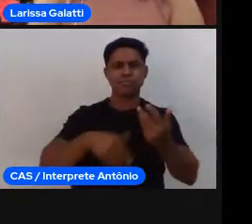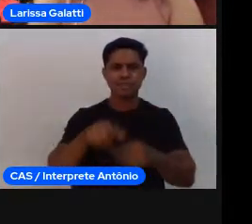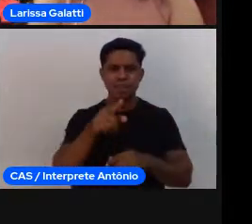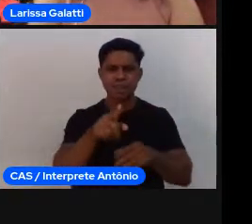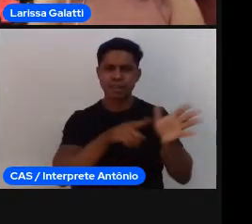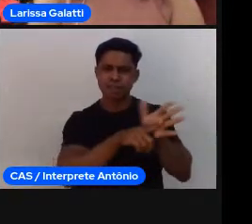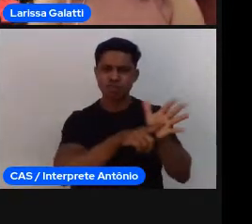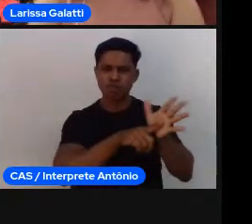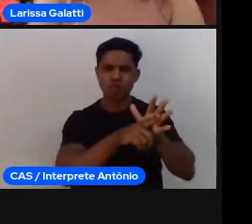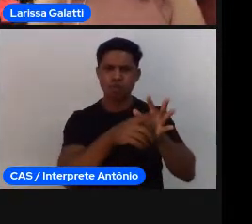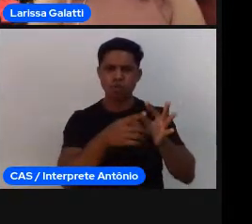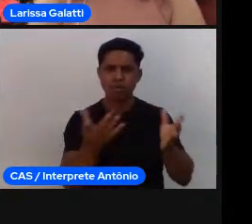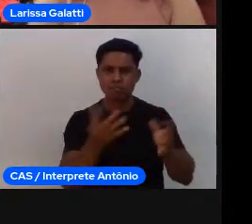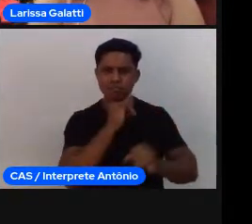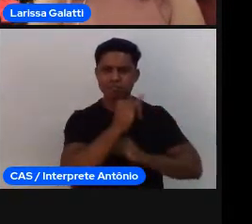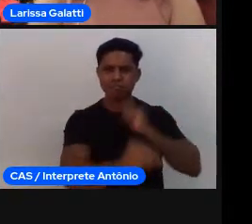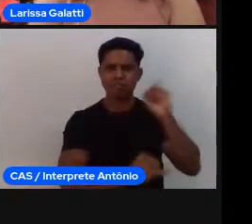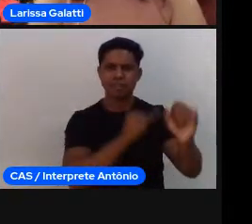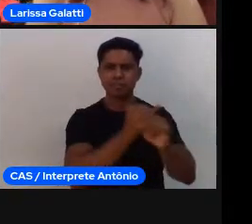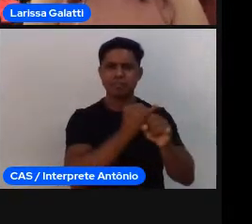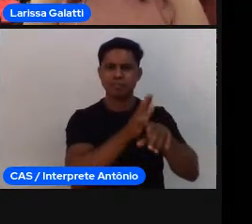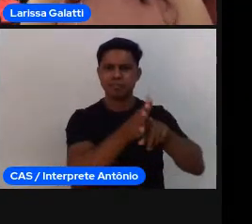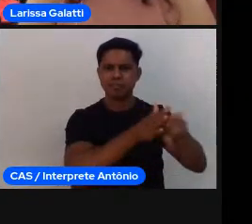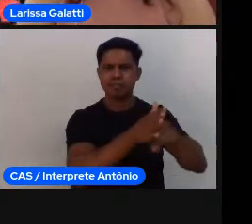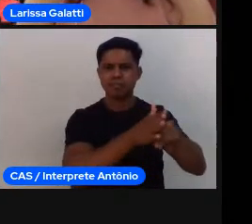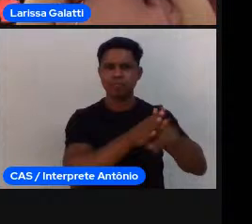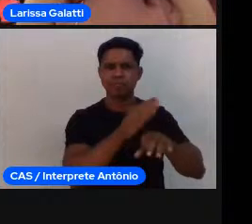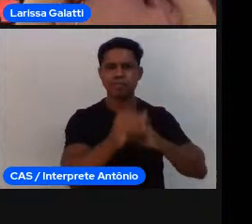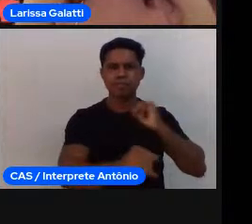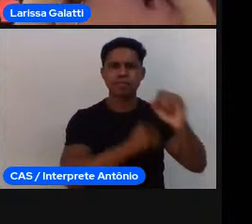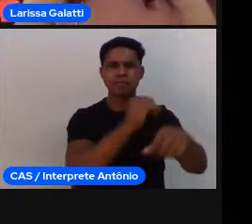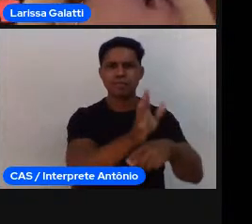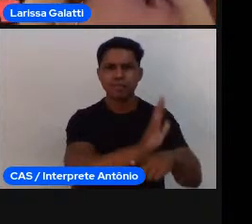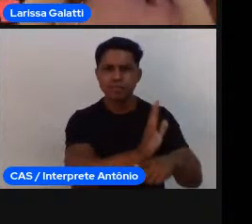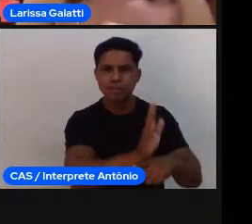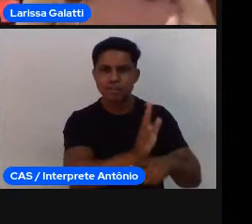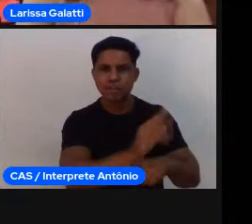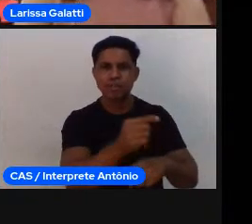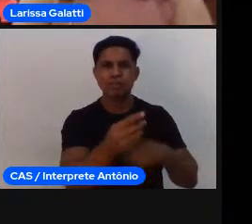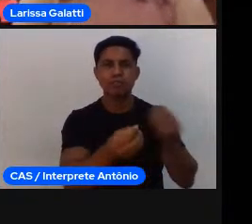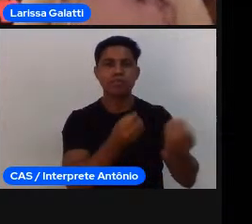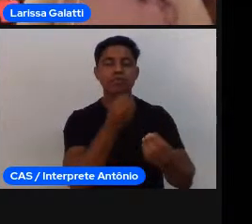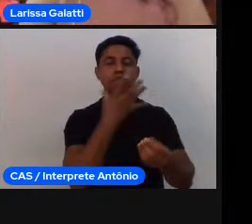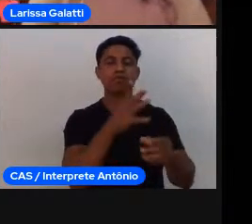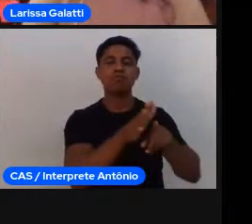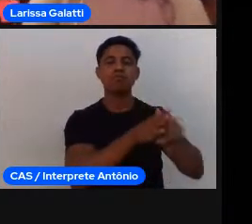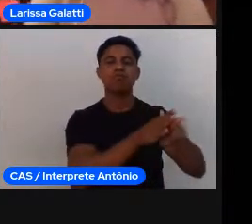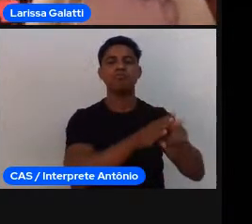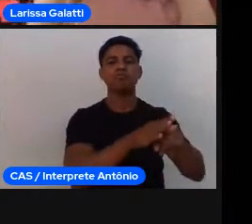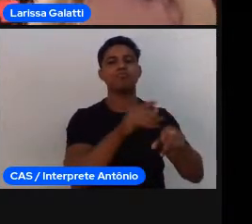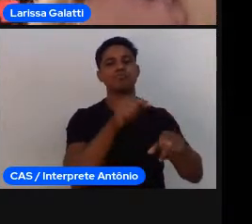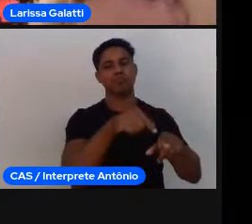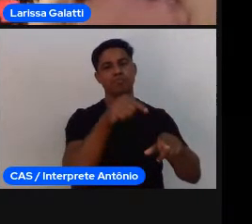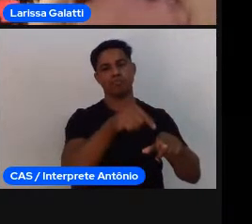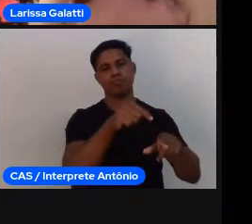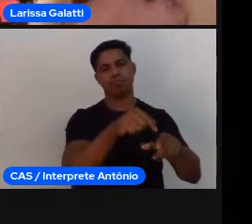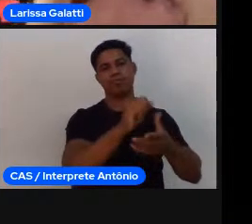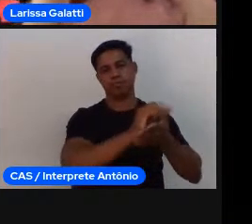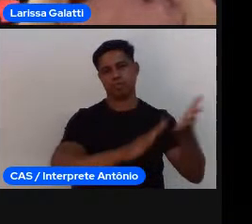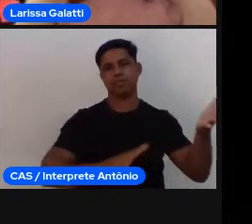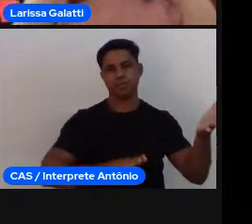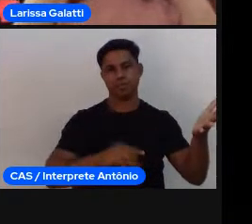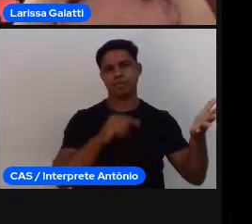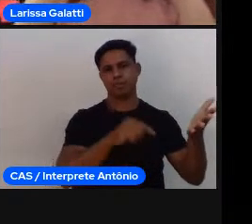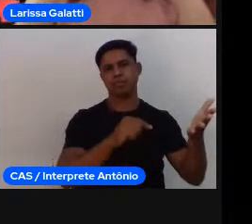um google vai ver quem foi janete meu querido vai ver uns videozinhos lá depois a gente conversa né então só aqui eu já eu já já ganho e olha aqui